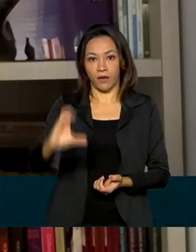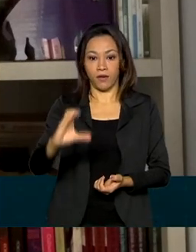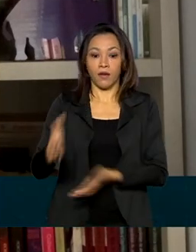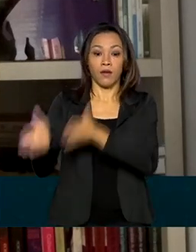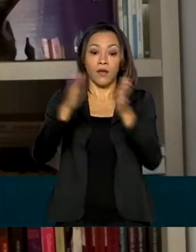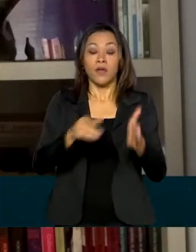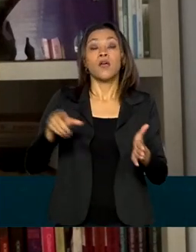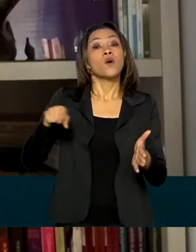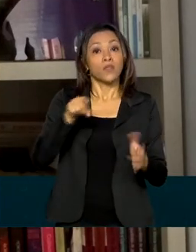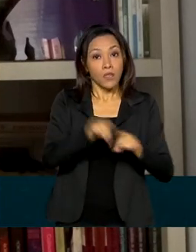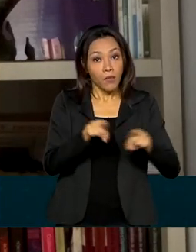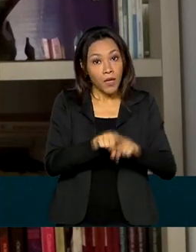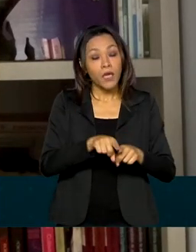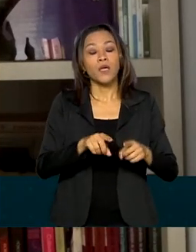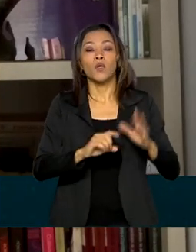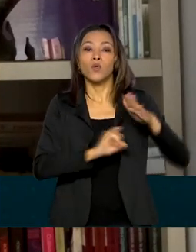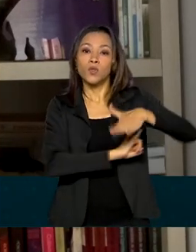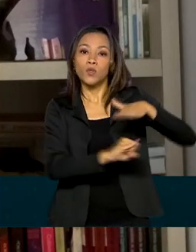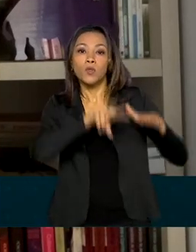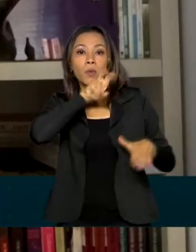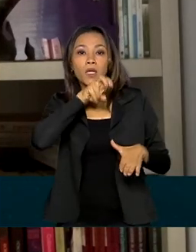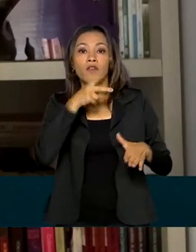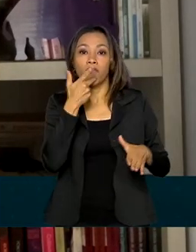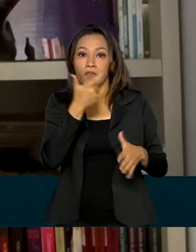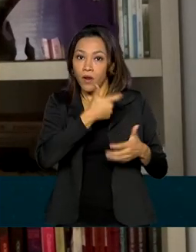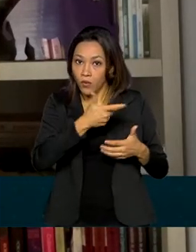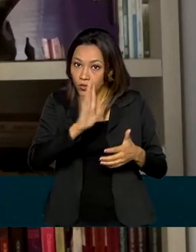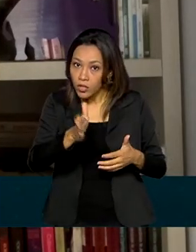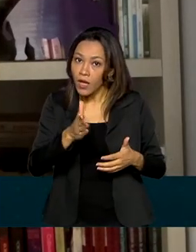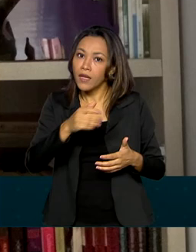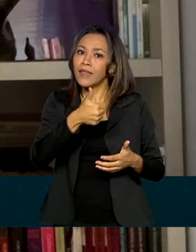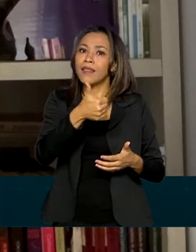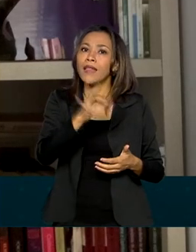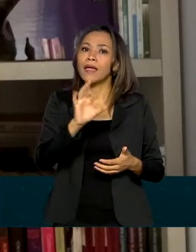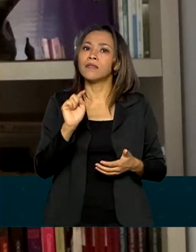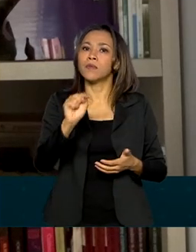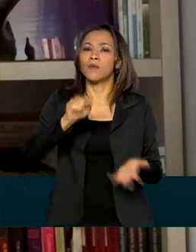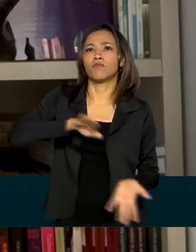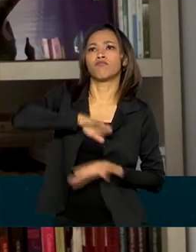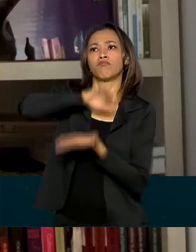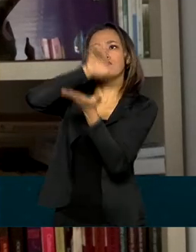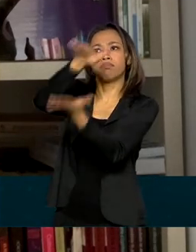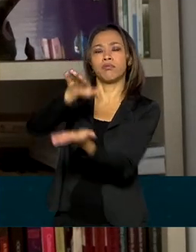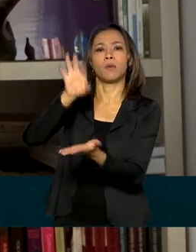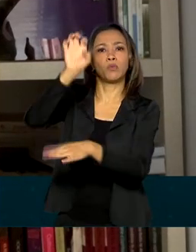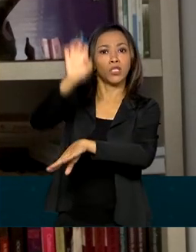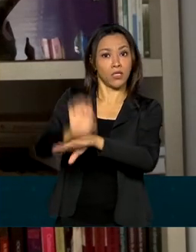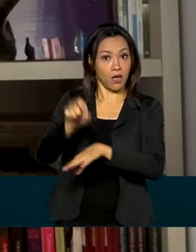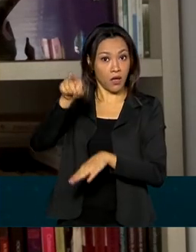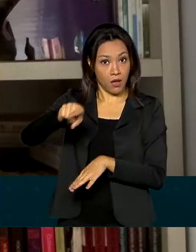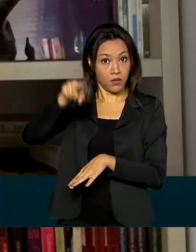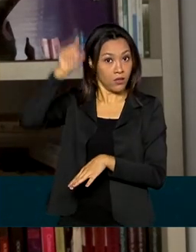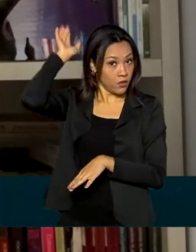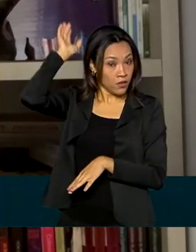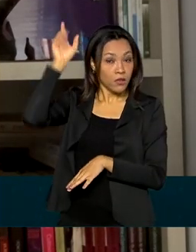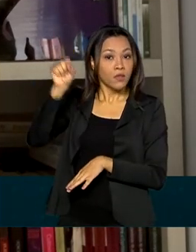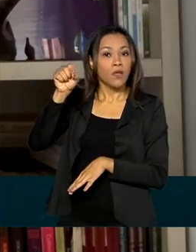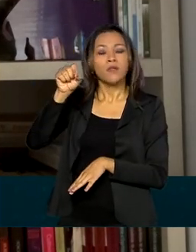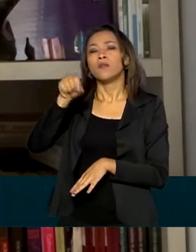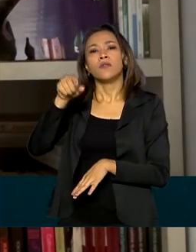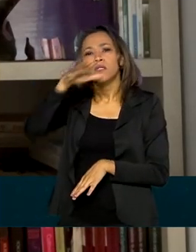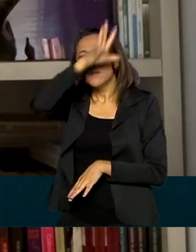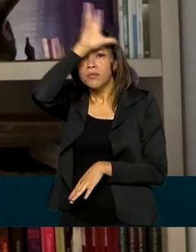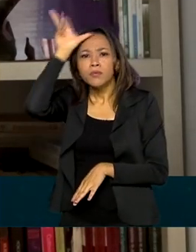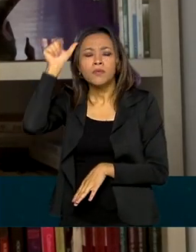informou que vai enviar 10 mil doses da Coronavac a Manaus para iniciar um estudo clínico sobre o efeito da imunização